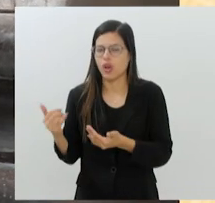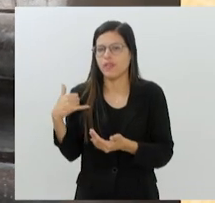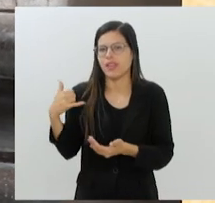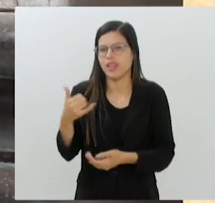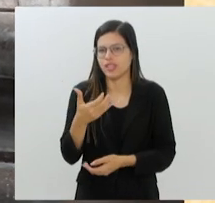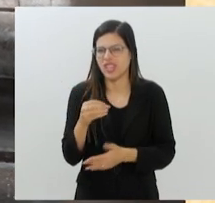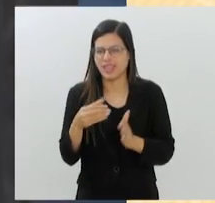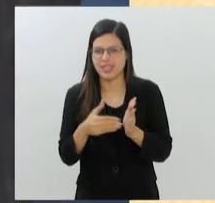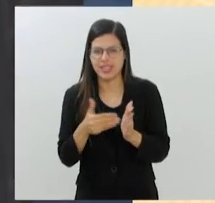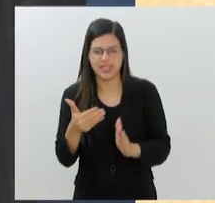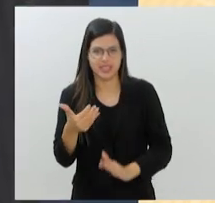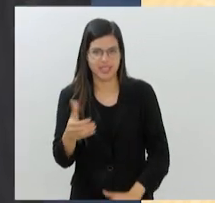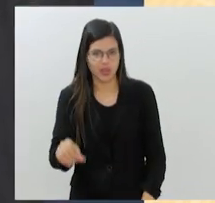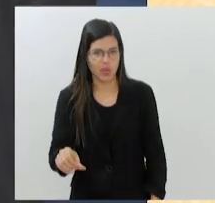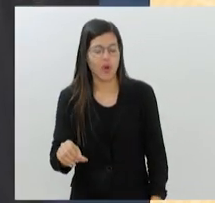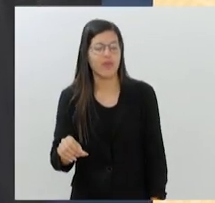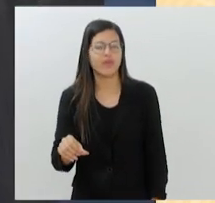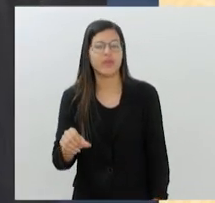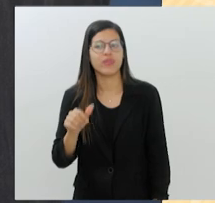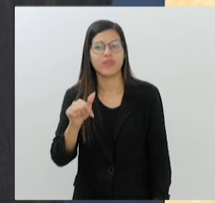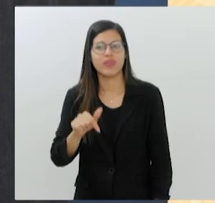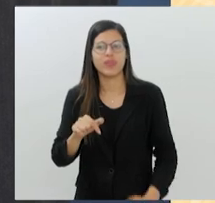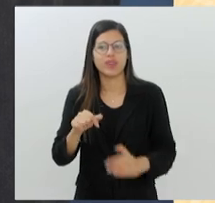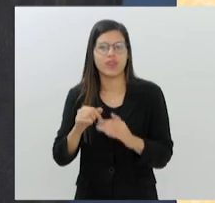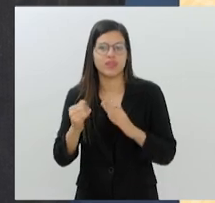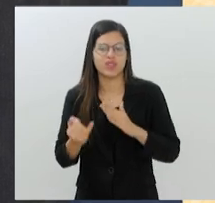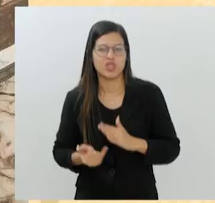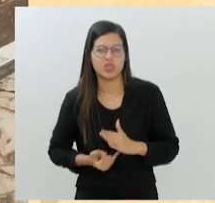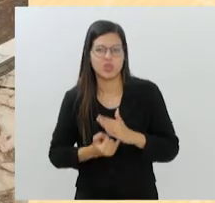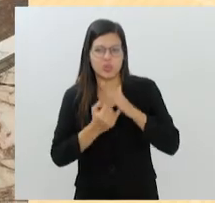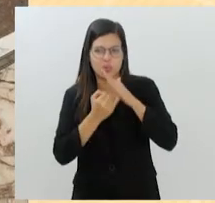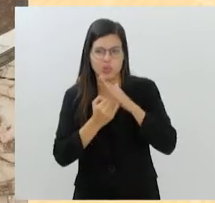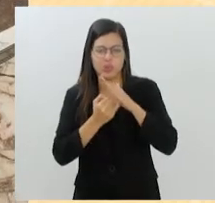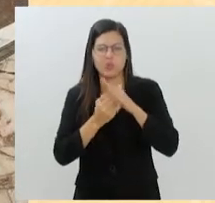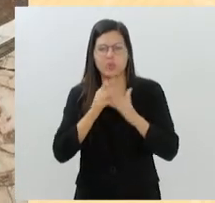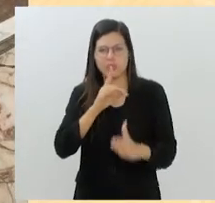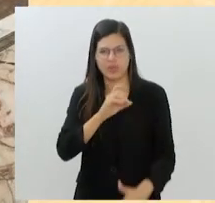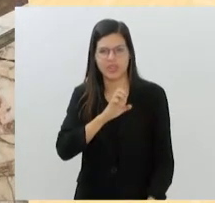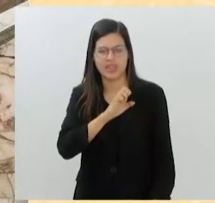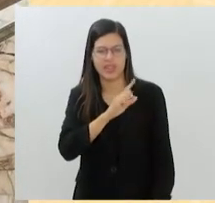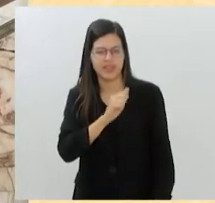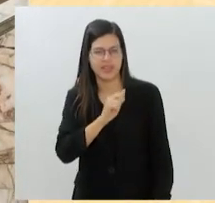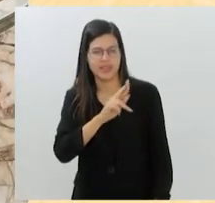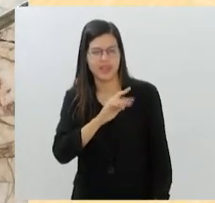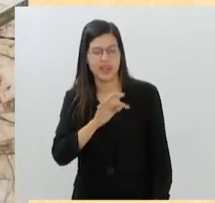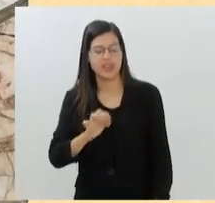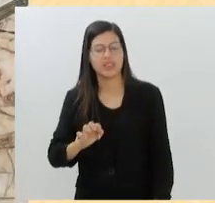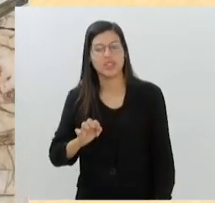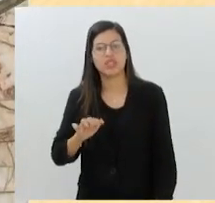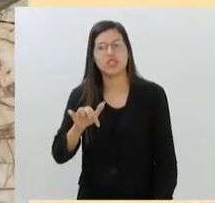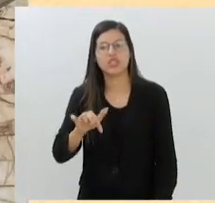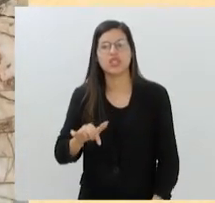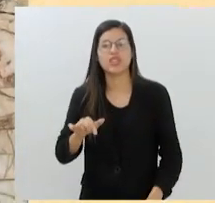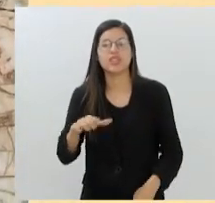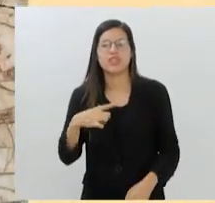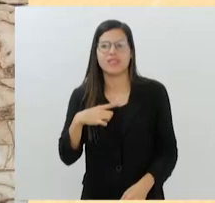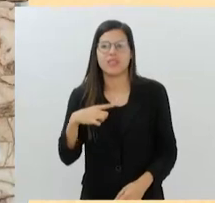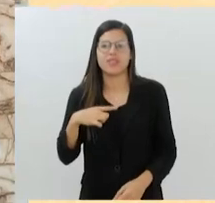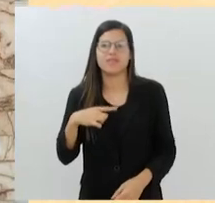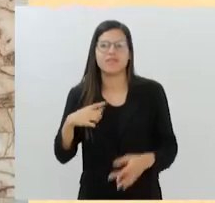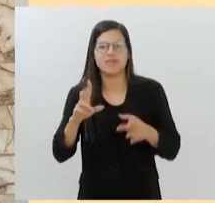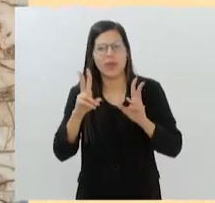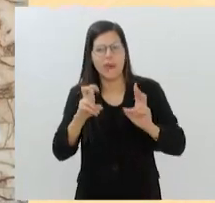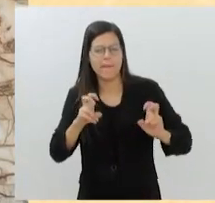e 19 anos e é uma realização do Instituto Del Arte. A apresentação faz parte da turnê Orquestrando a Vida